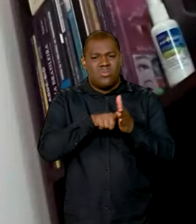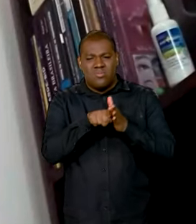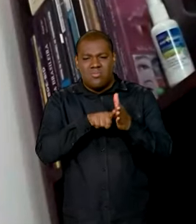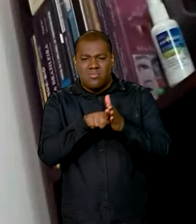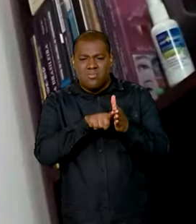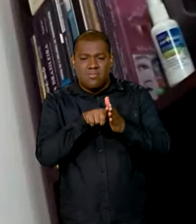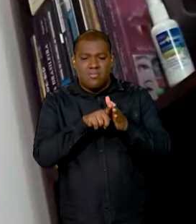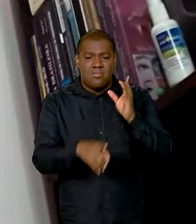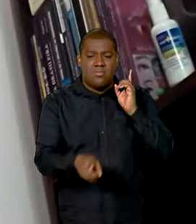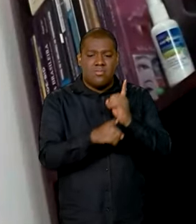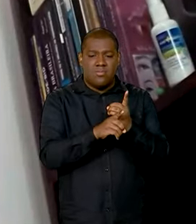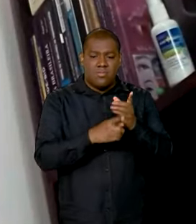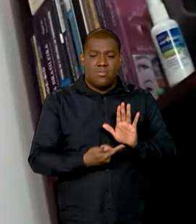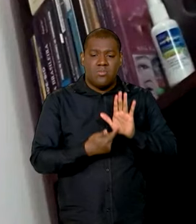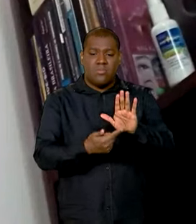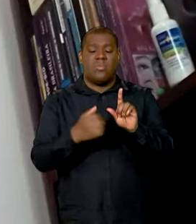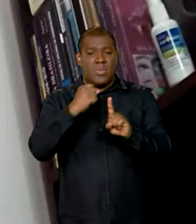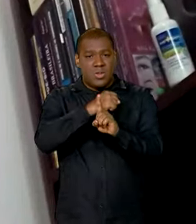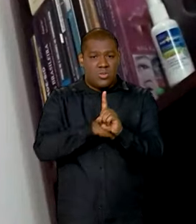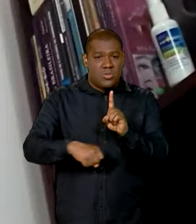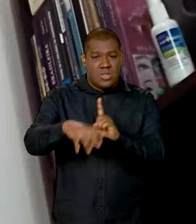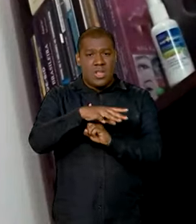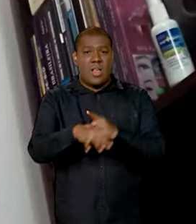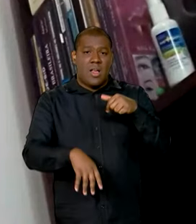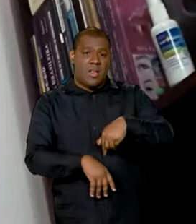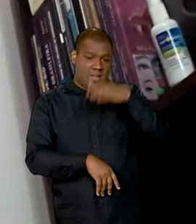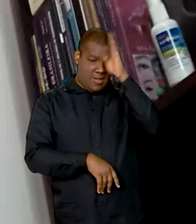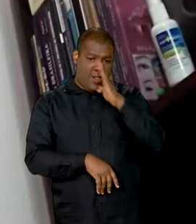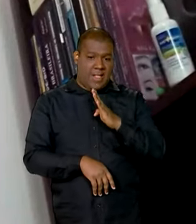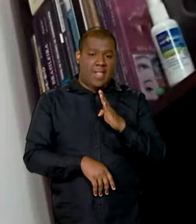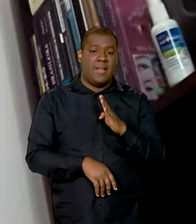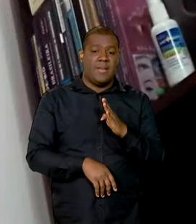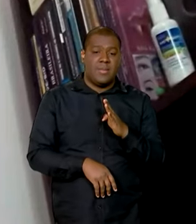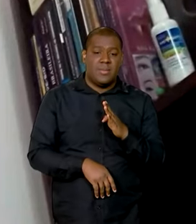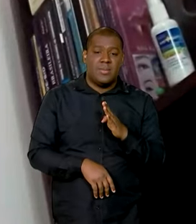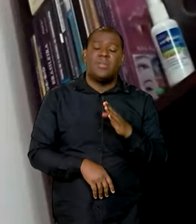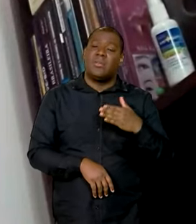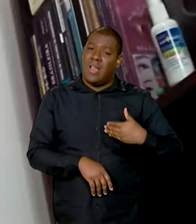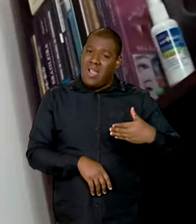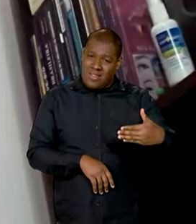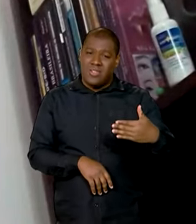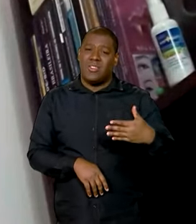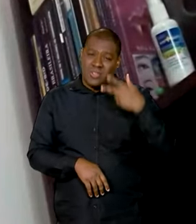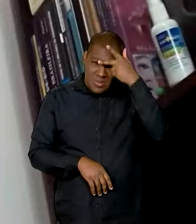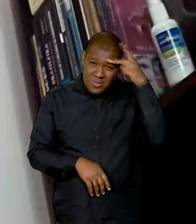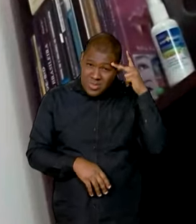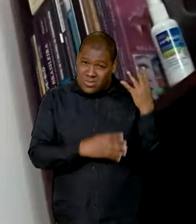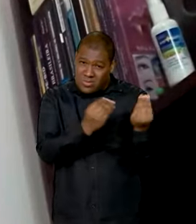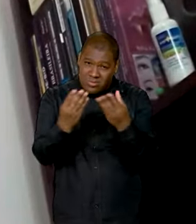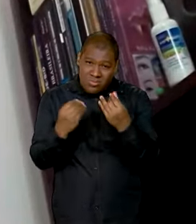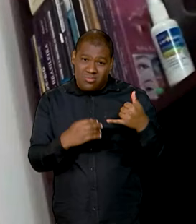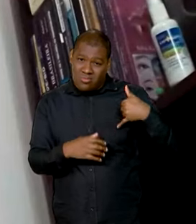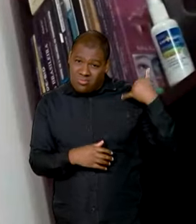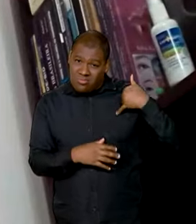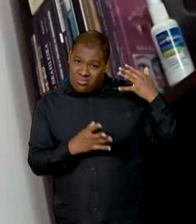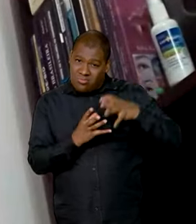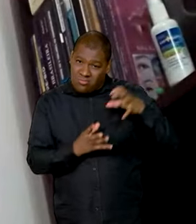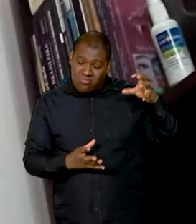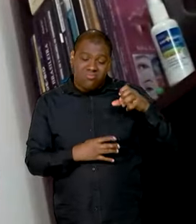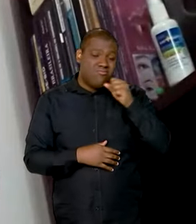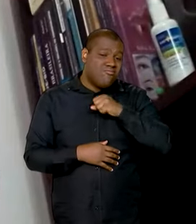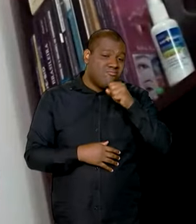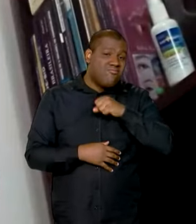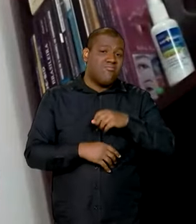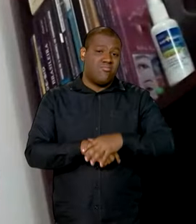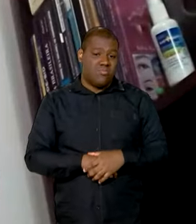a sociedade brasileira vai se tornar uma sociedade mais envelhecida para as próximas décadas. Então, a questão da